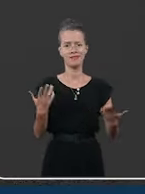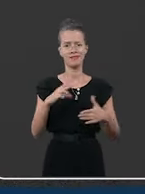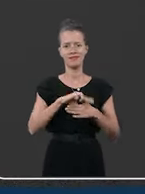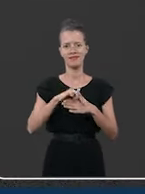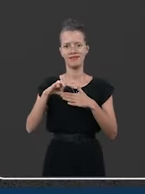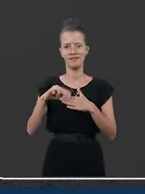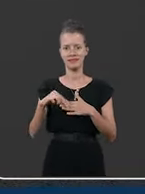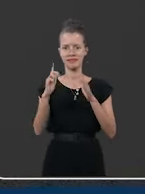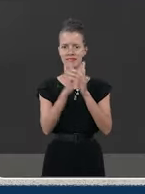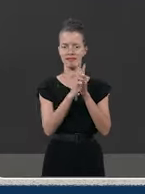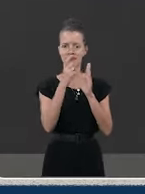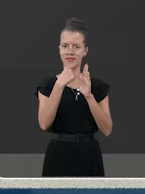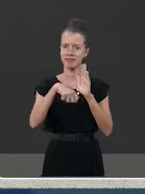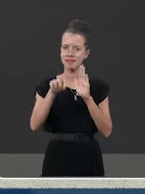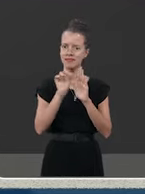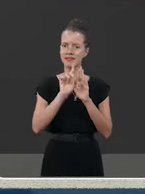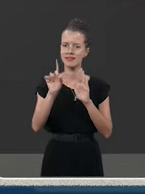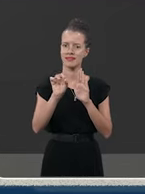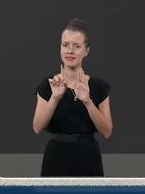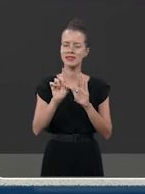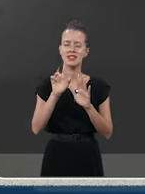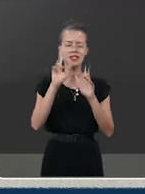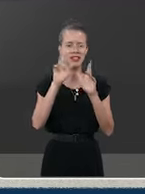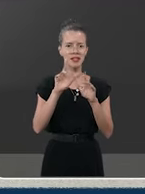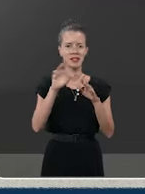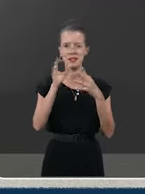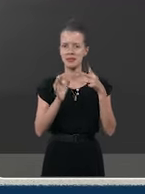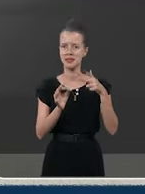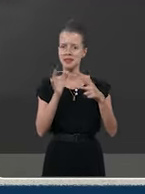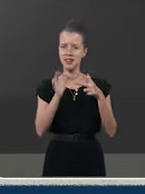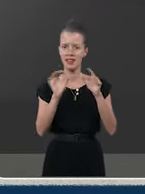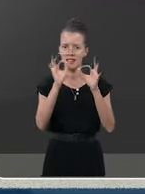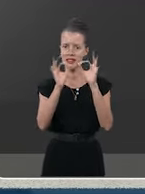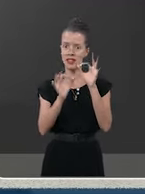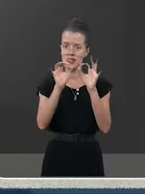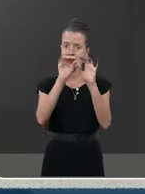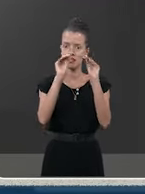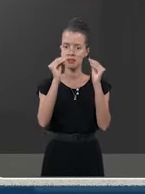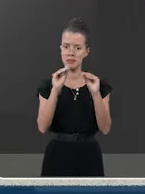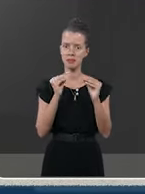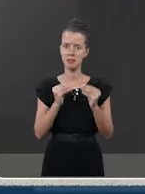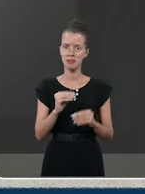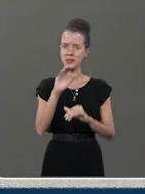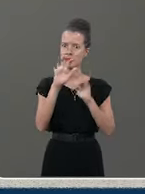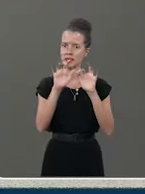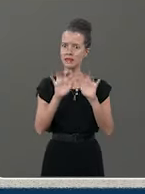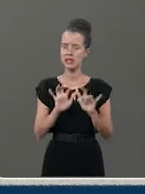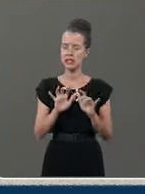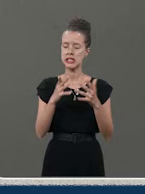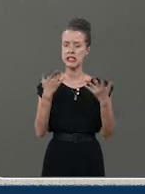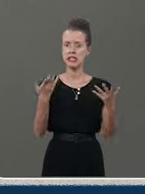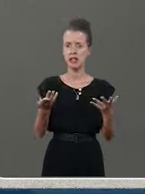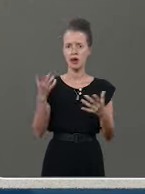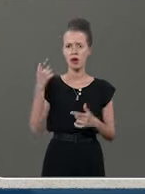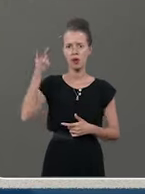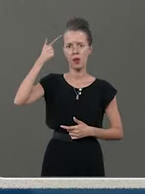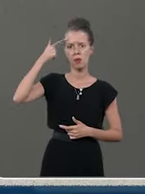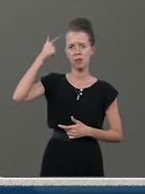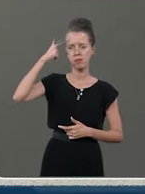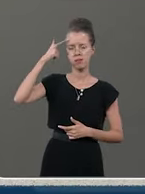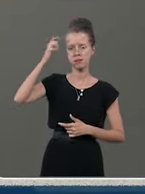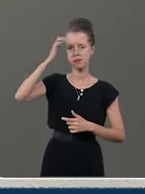Queria eu que meu cordel não precisasse usar papel como no sistema de justiça é. Diz a